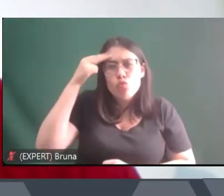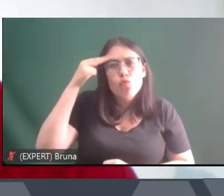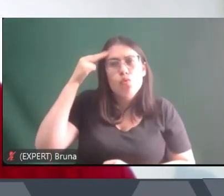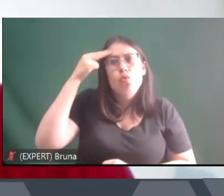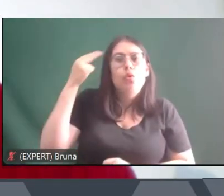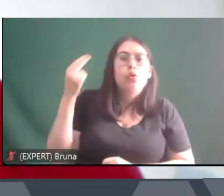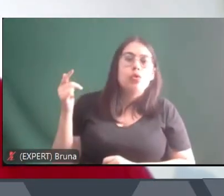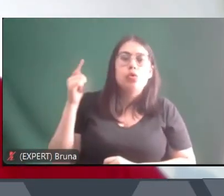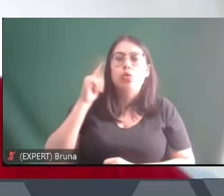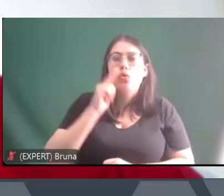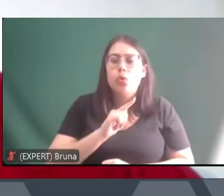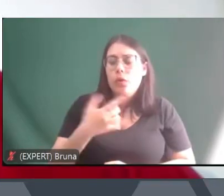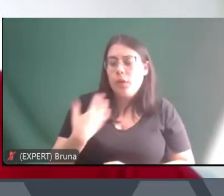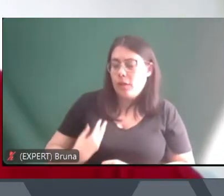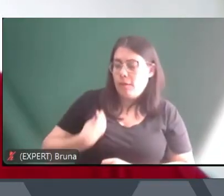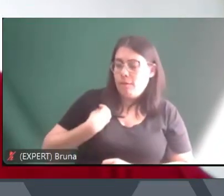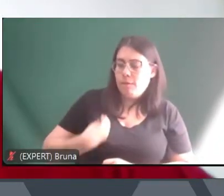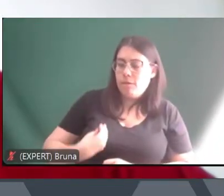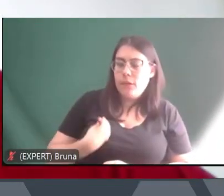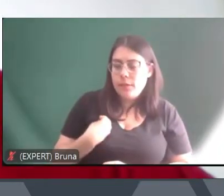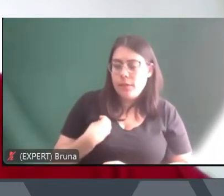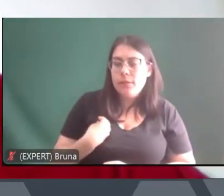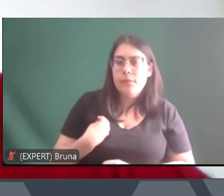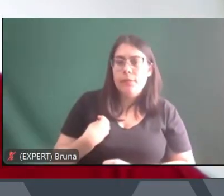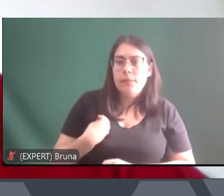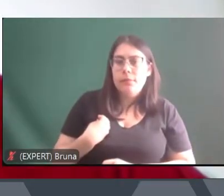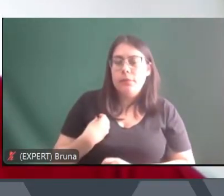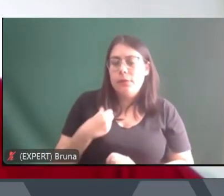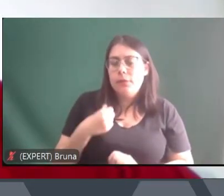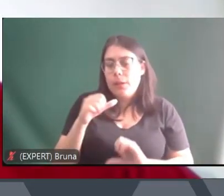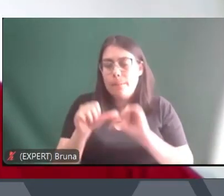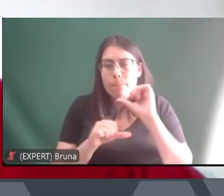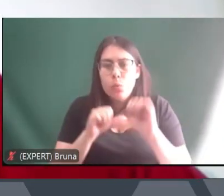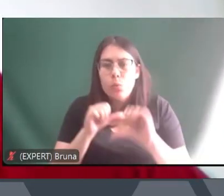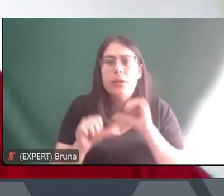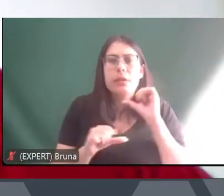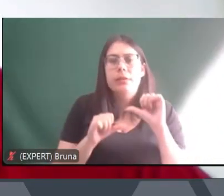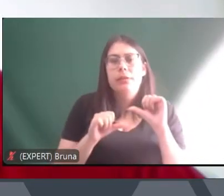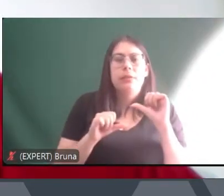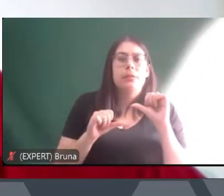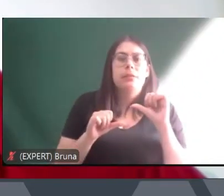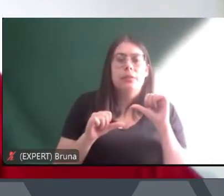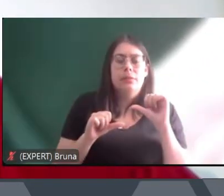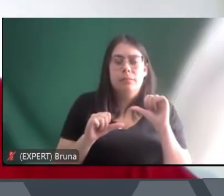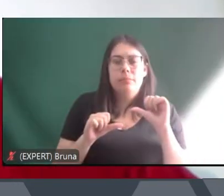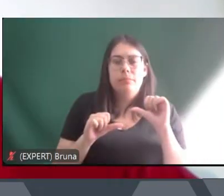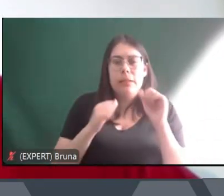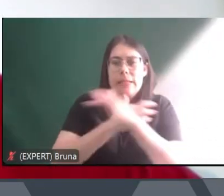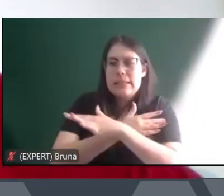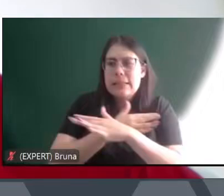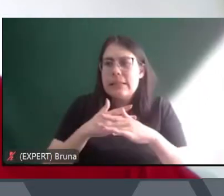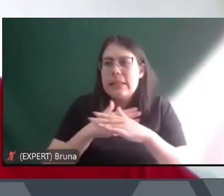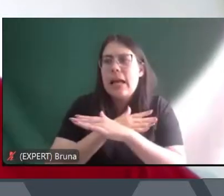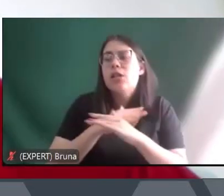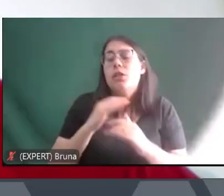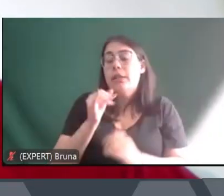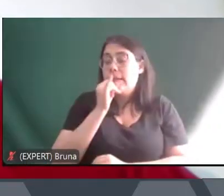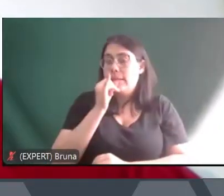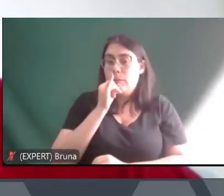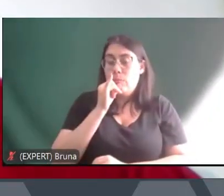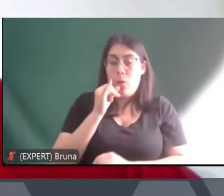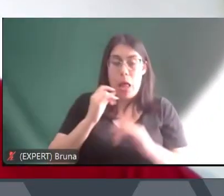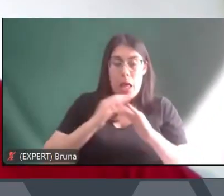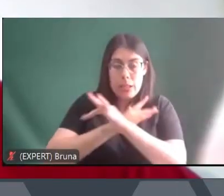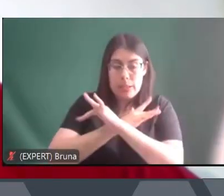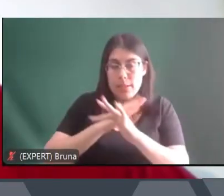ascensão de vida a partir da mudança para as cidades. As cidades passam a ser vistas como uma espécie